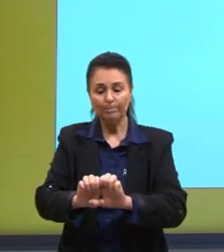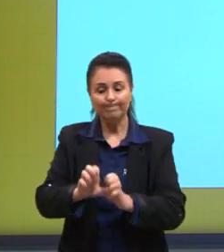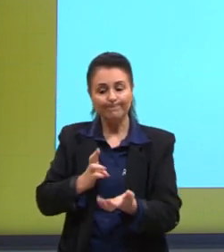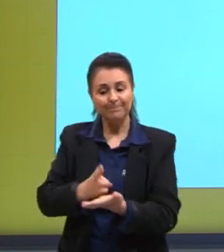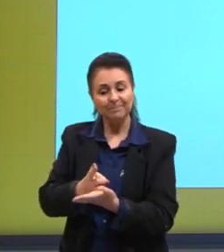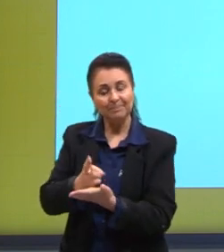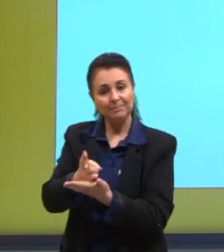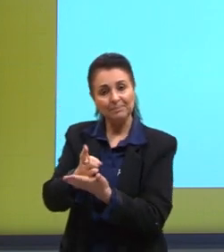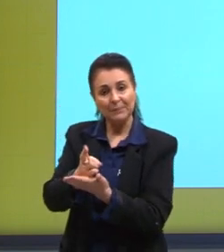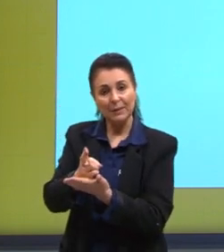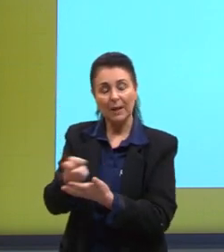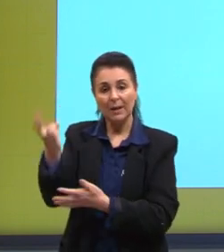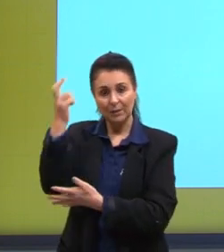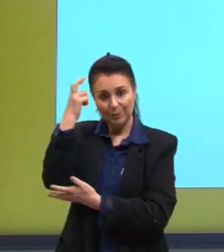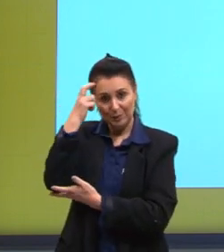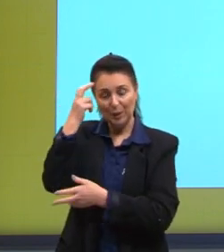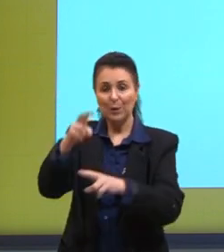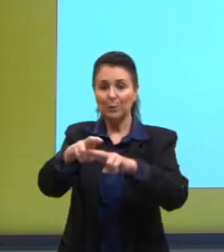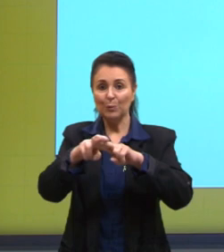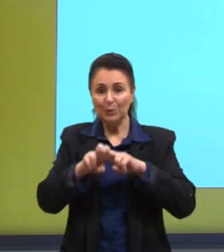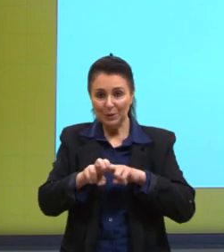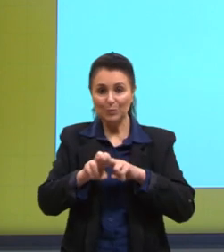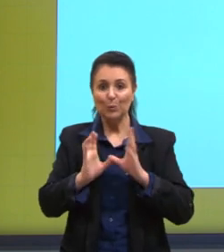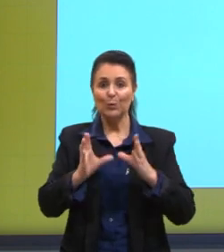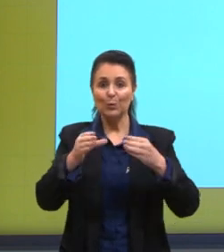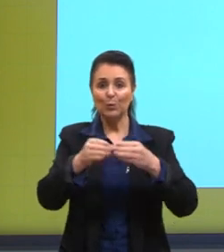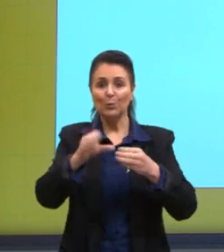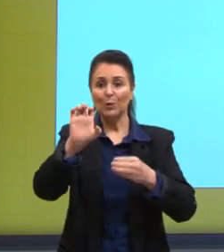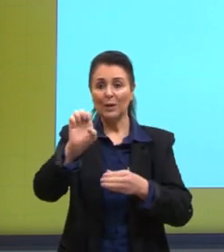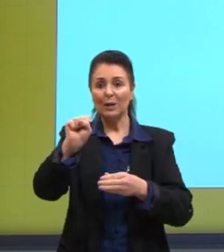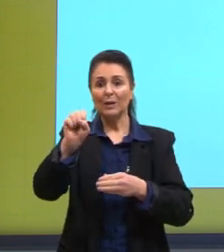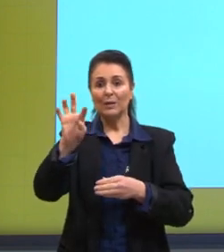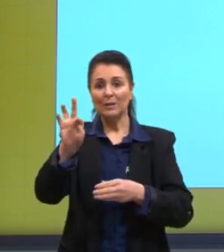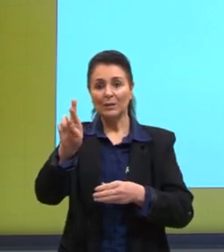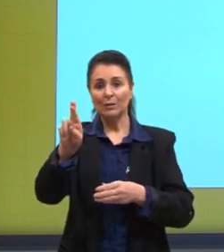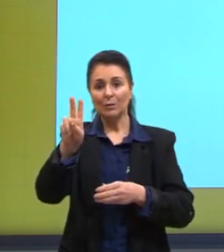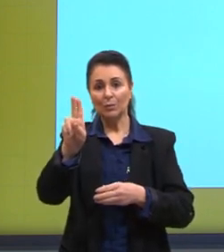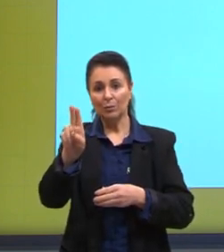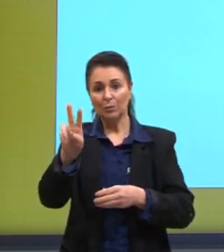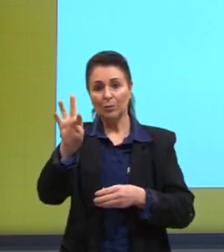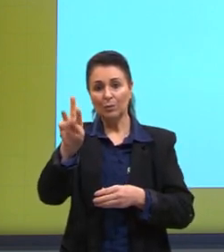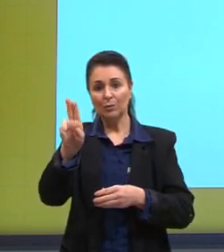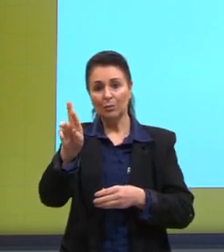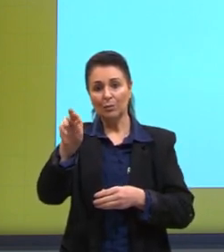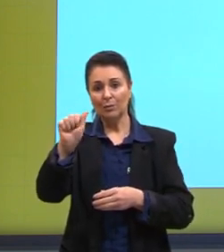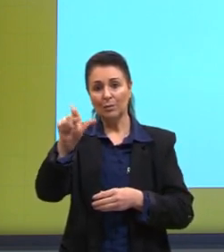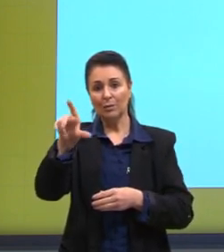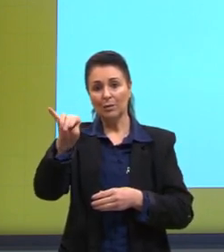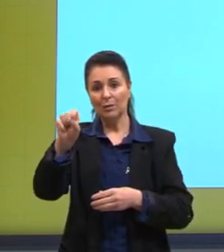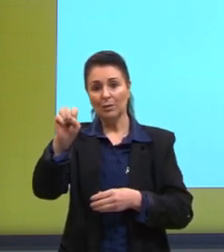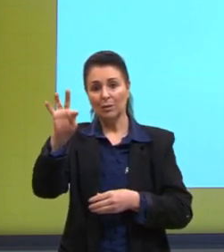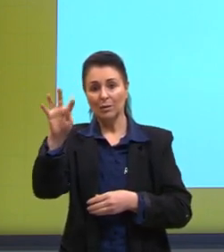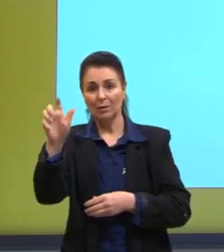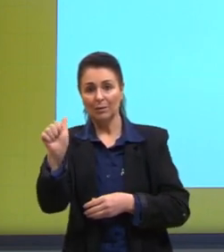essa cultura. Por isso é chamada corrente estruturalista. E a corrente